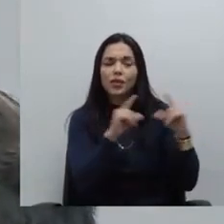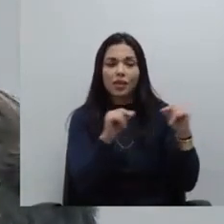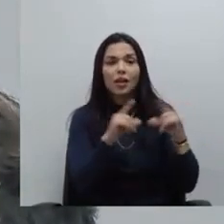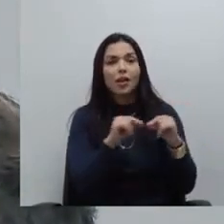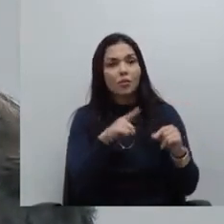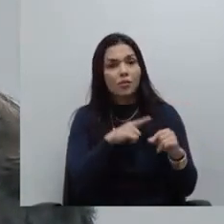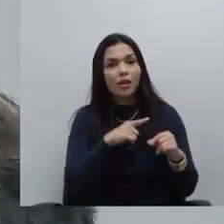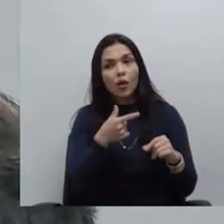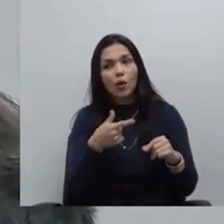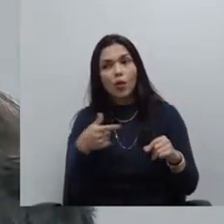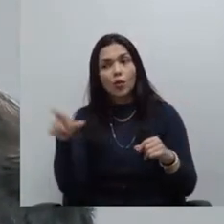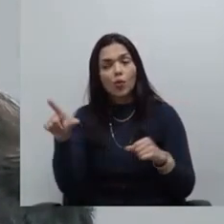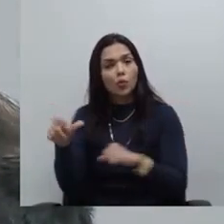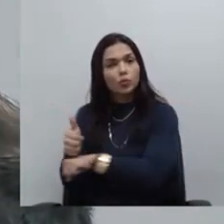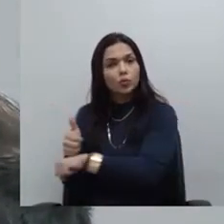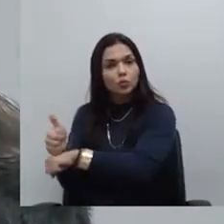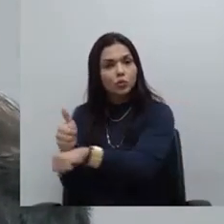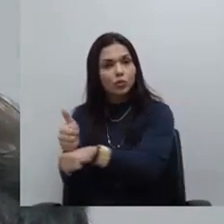esse